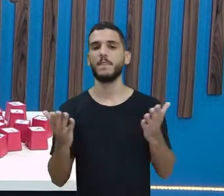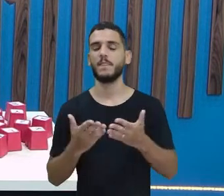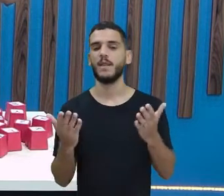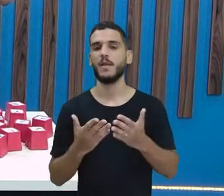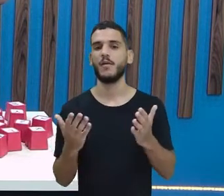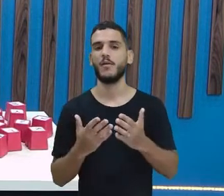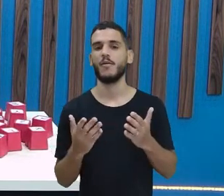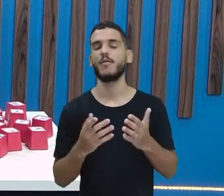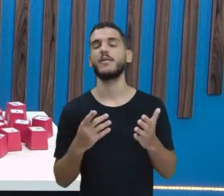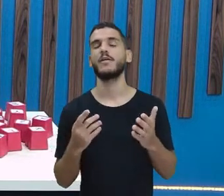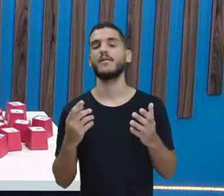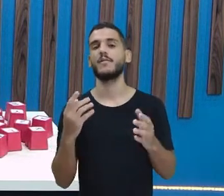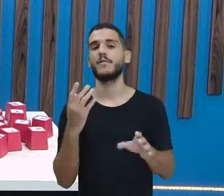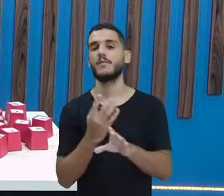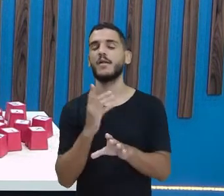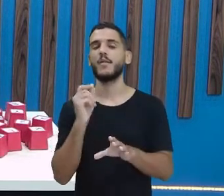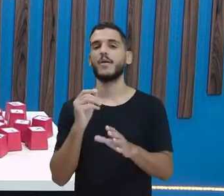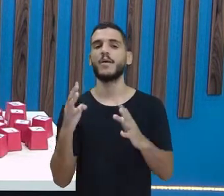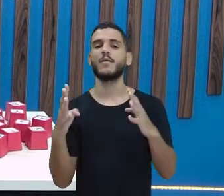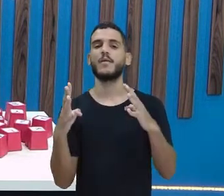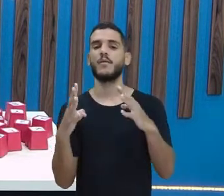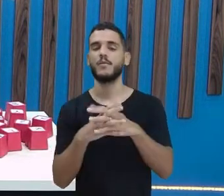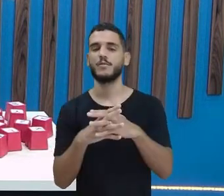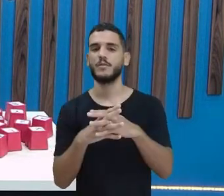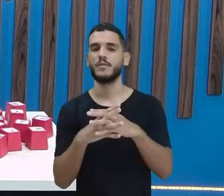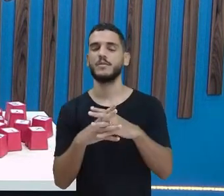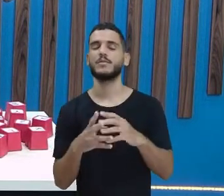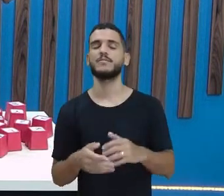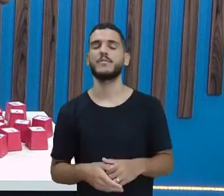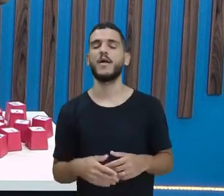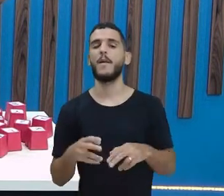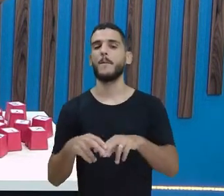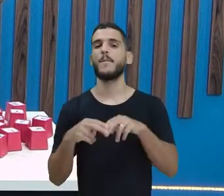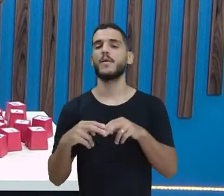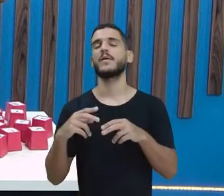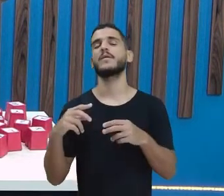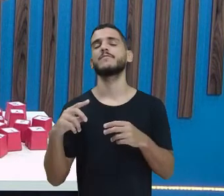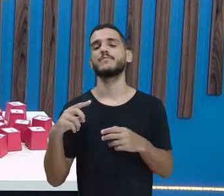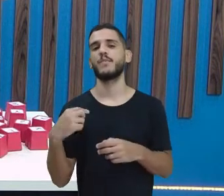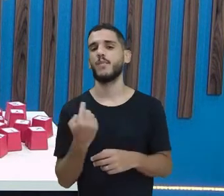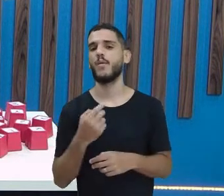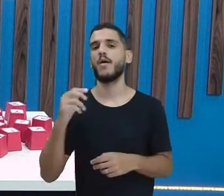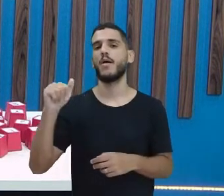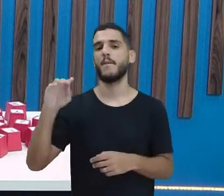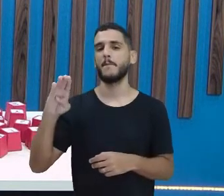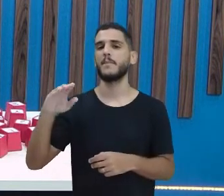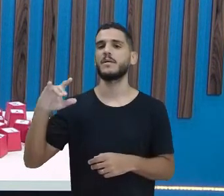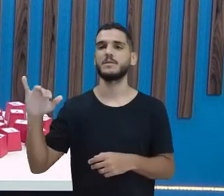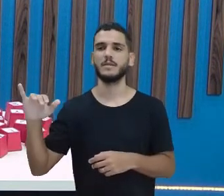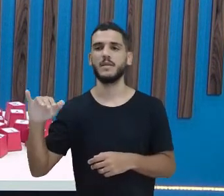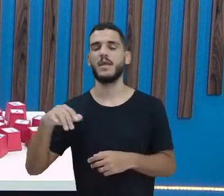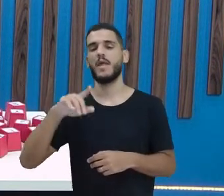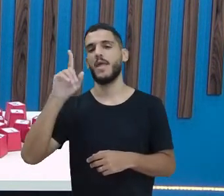as consoantes. Isso mesmo, porque o nosso alfabeto, como você já sabe,